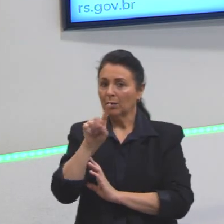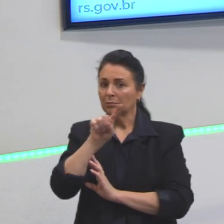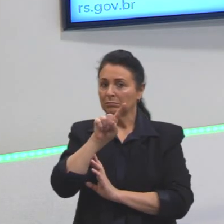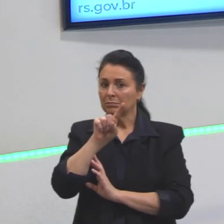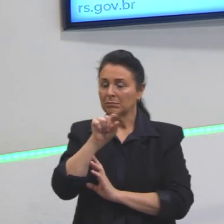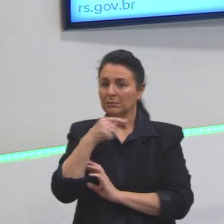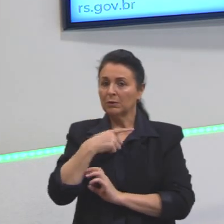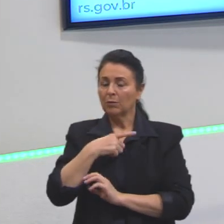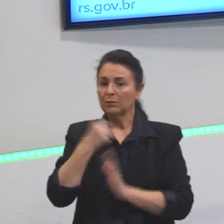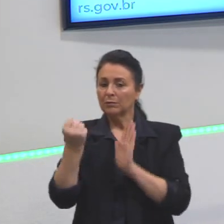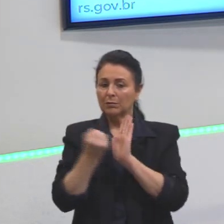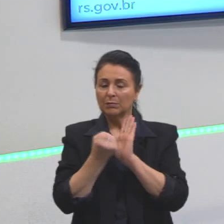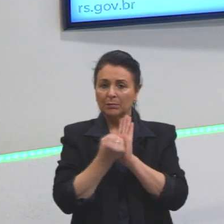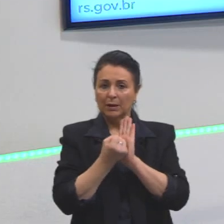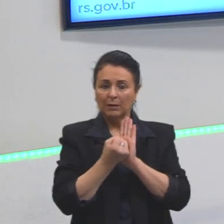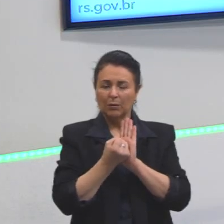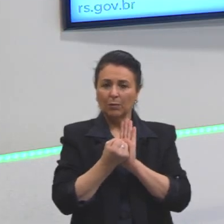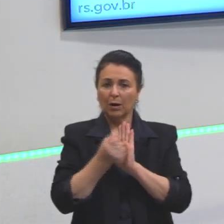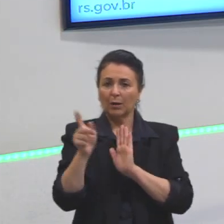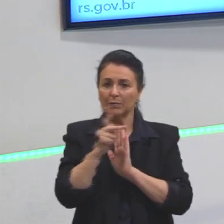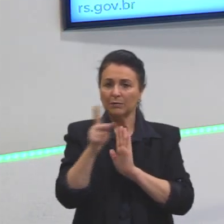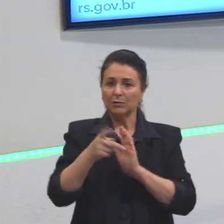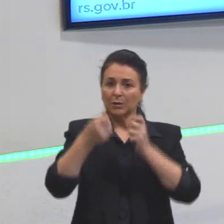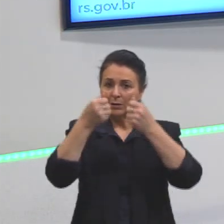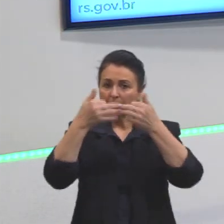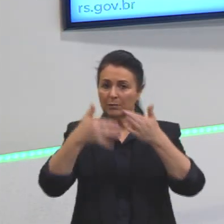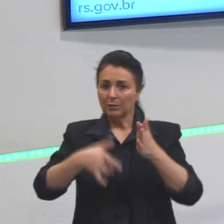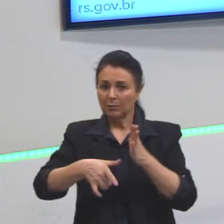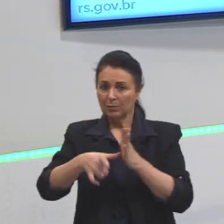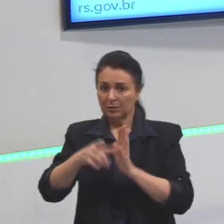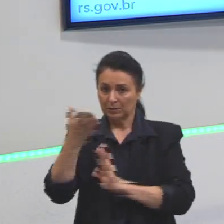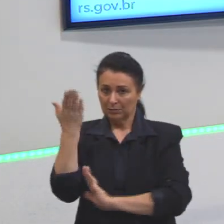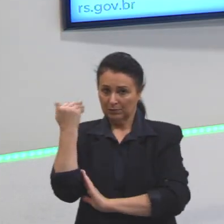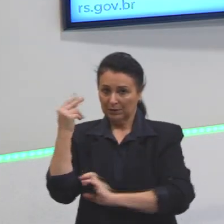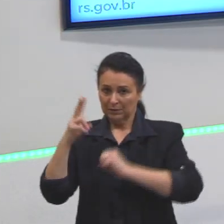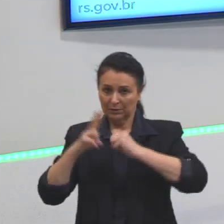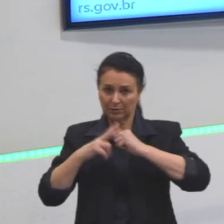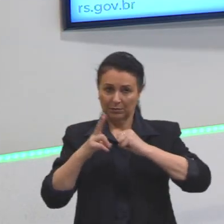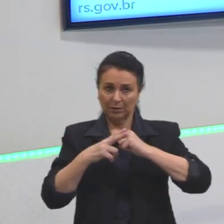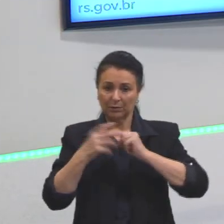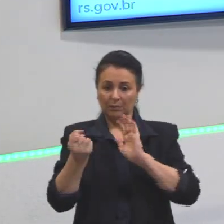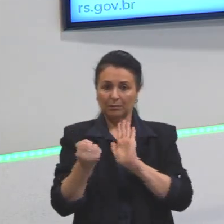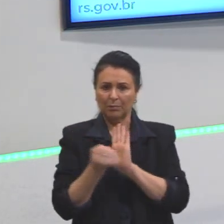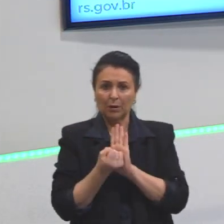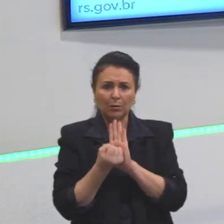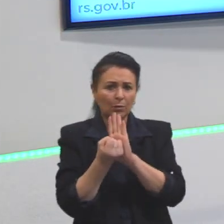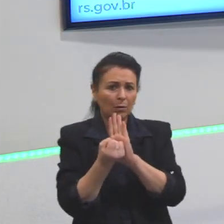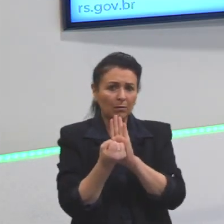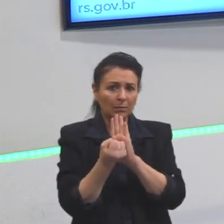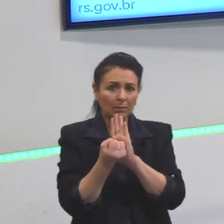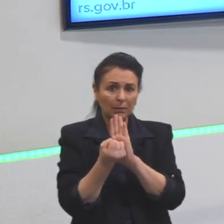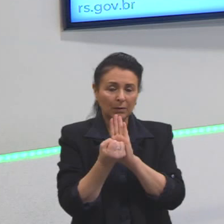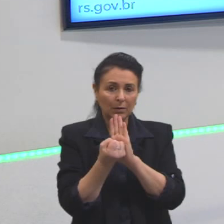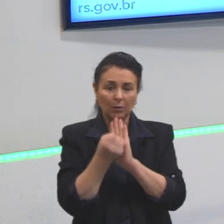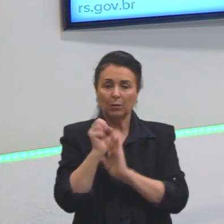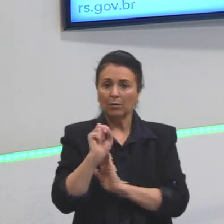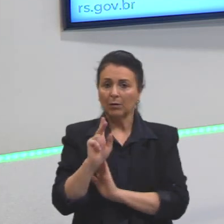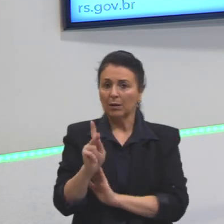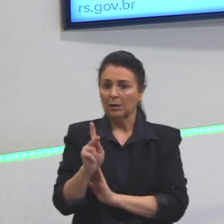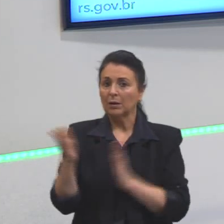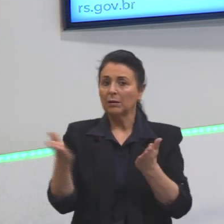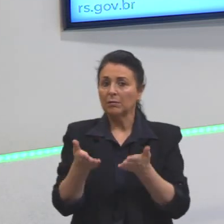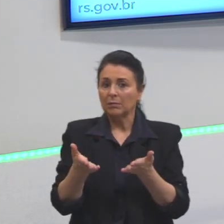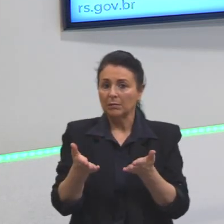marcam, lembram que eu falei lá na outra tela do passado? Marcou? Show! Beleza! O que vai